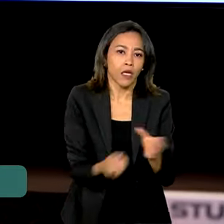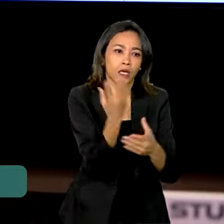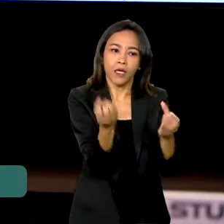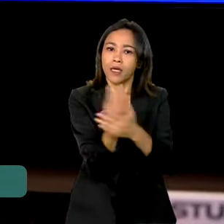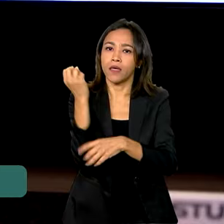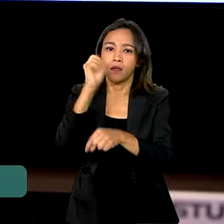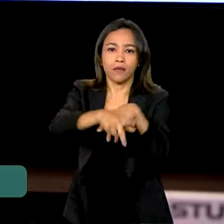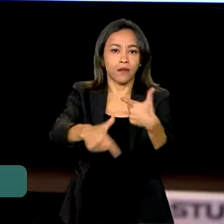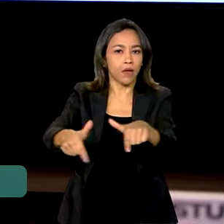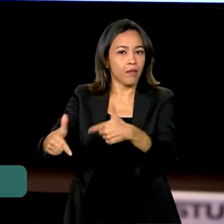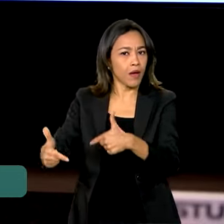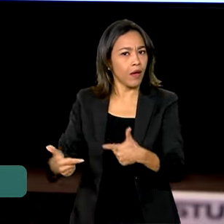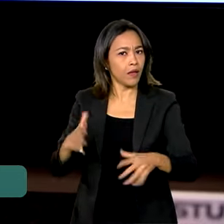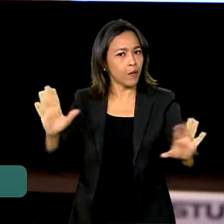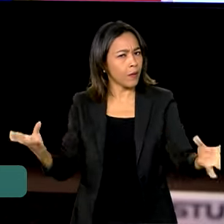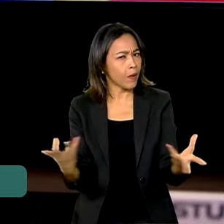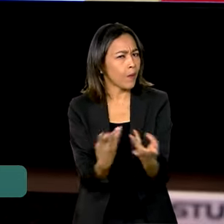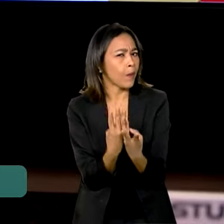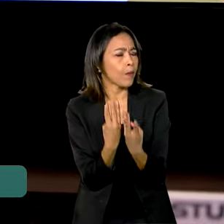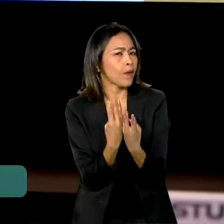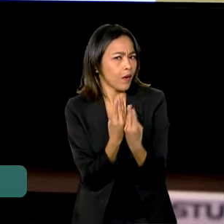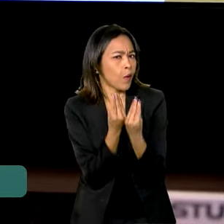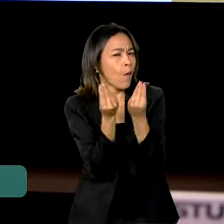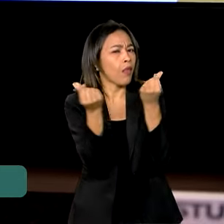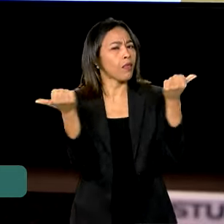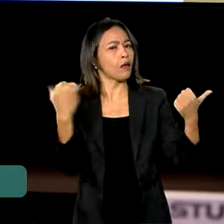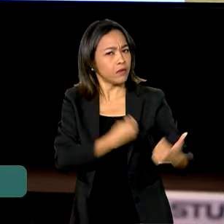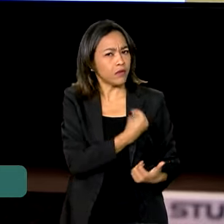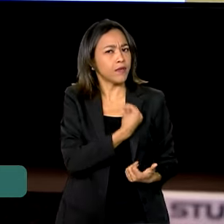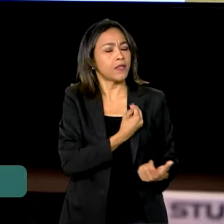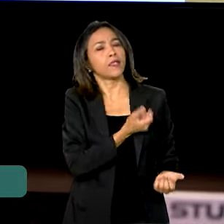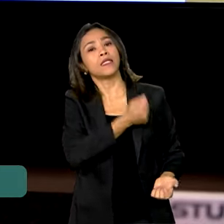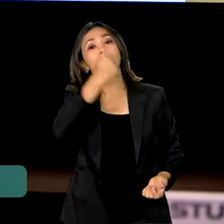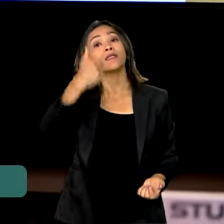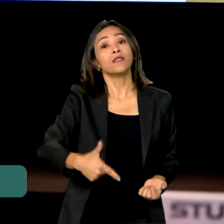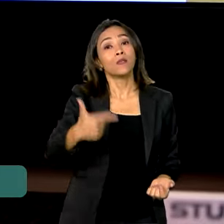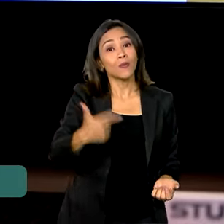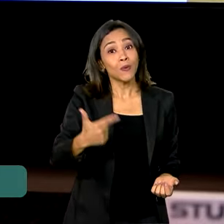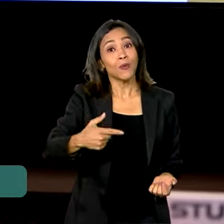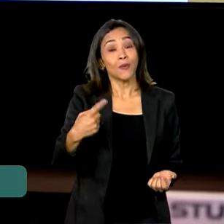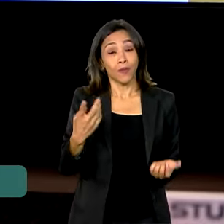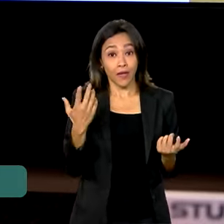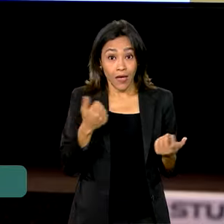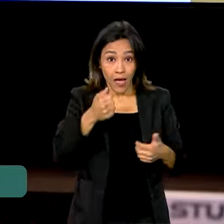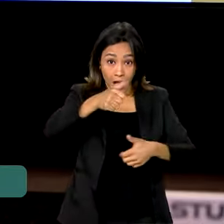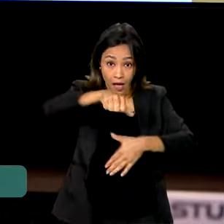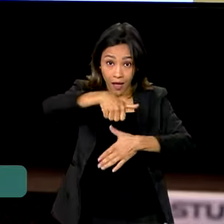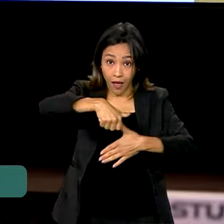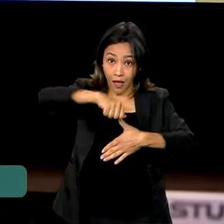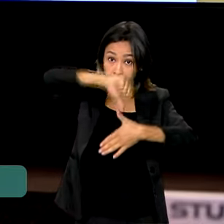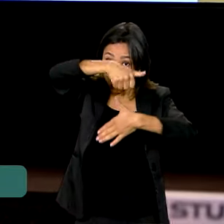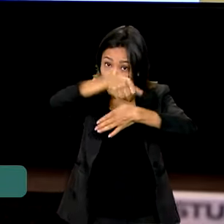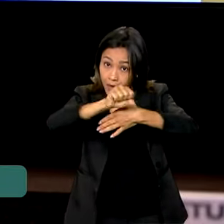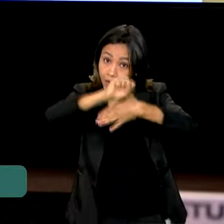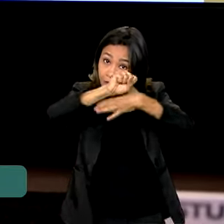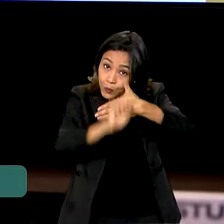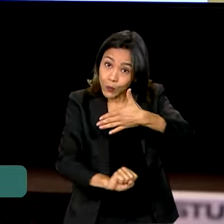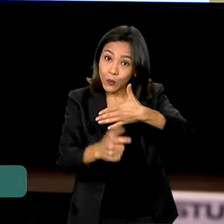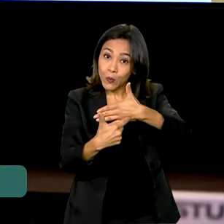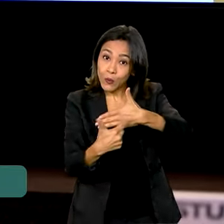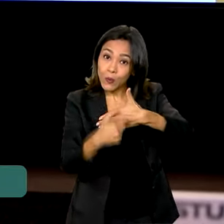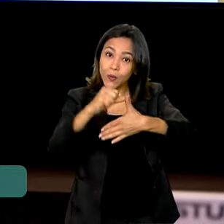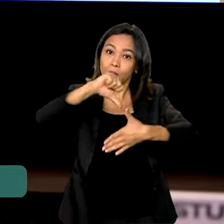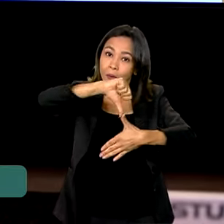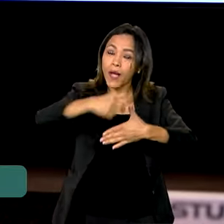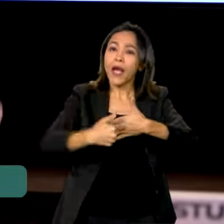gerando renda, qualidade de vida. E, segundo, utilizando também esse corredor da América do Sul para exportarmos os